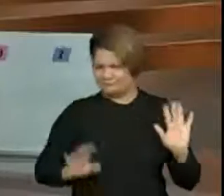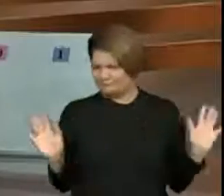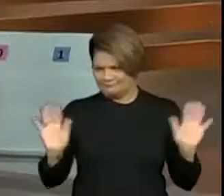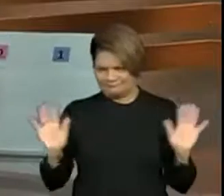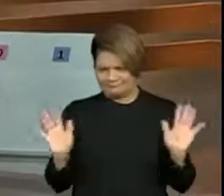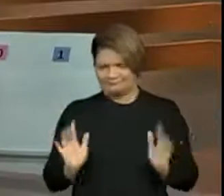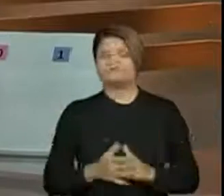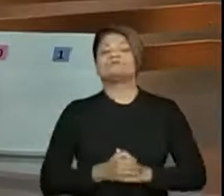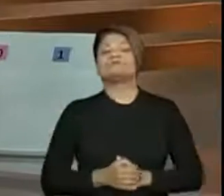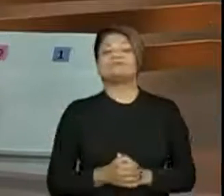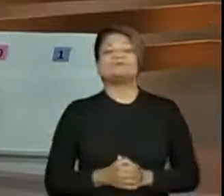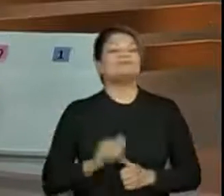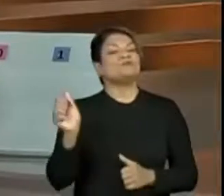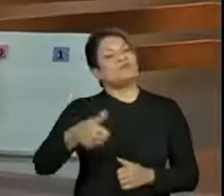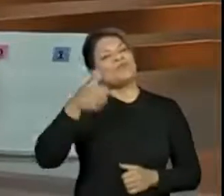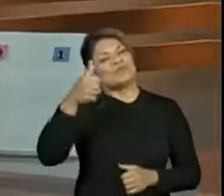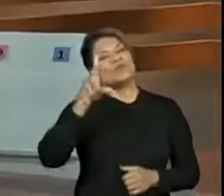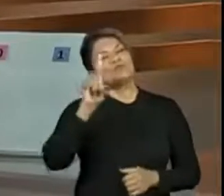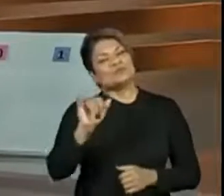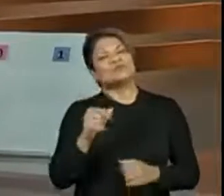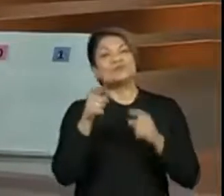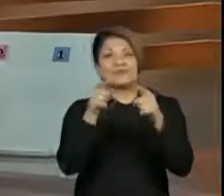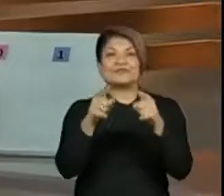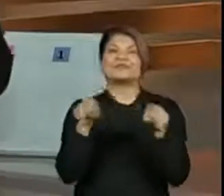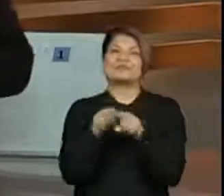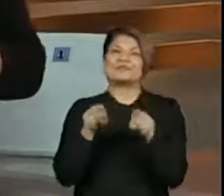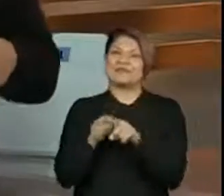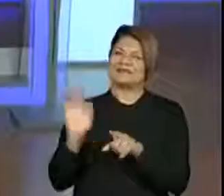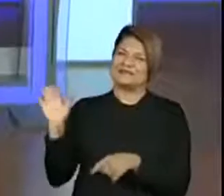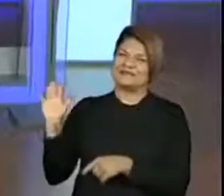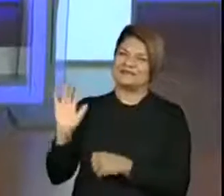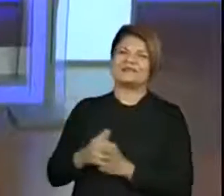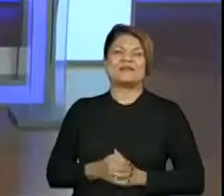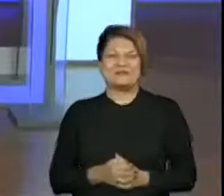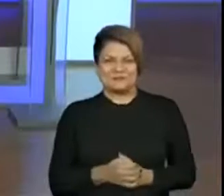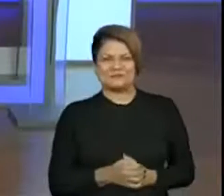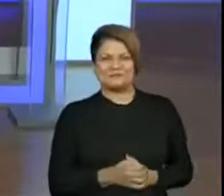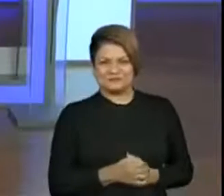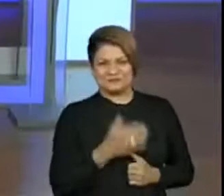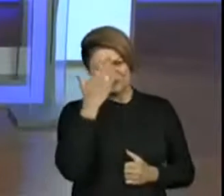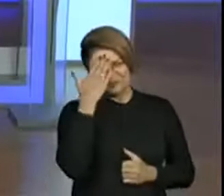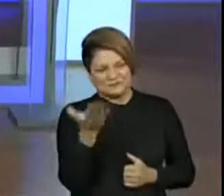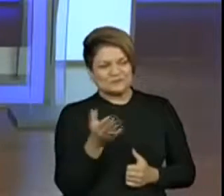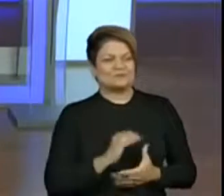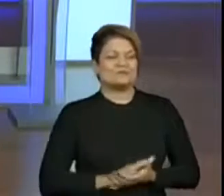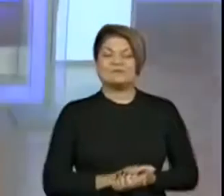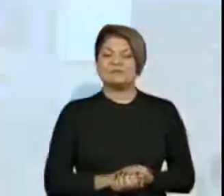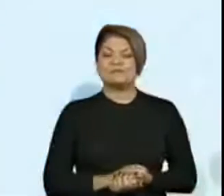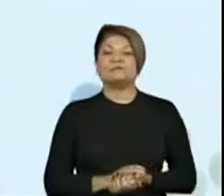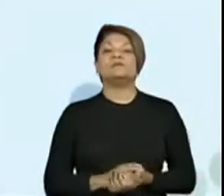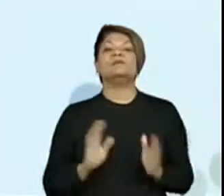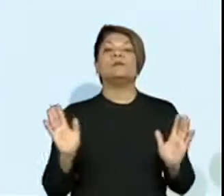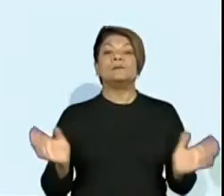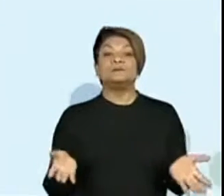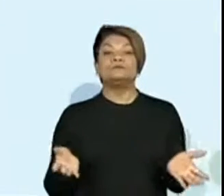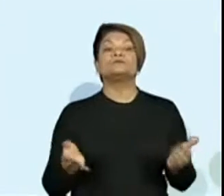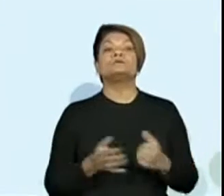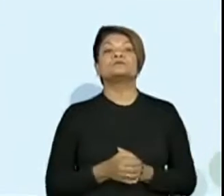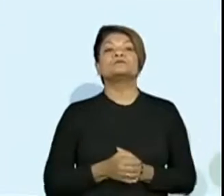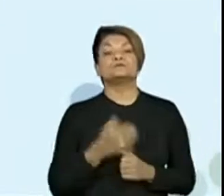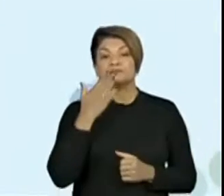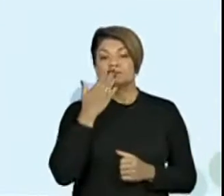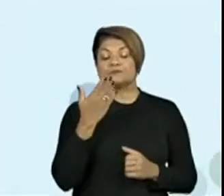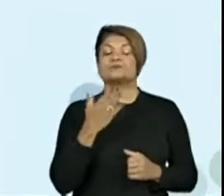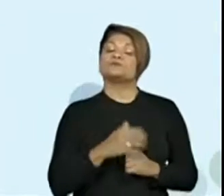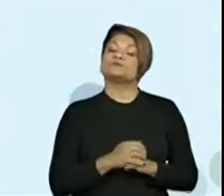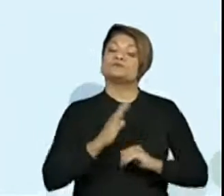Exatamente. E um ótimo dia aí para você também, Miriam. Sim. Vamos então para a nossa habilidade de hoje. Vamos lá, vamos pedir para o oráculo